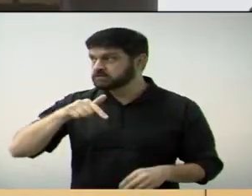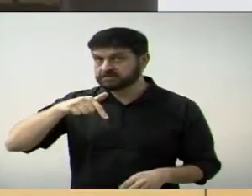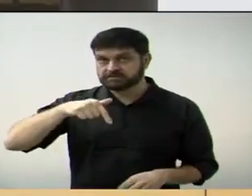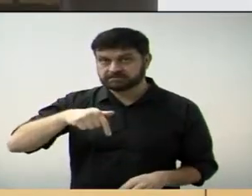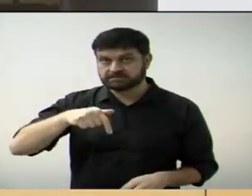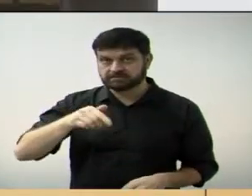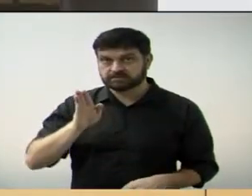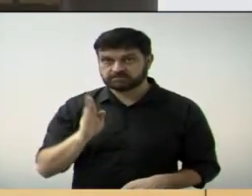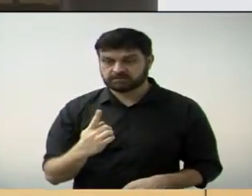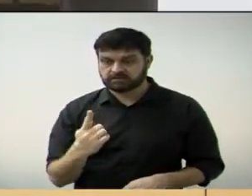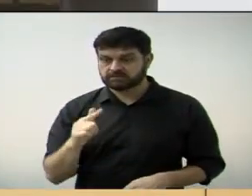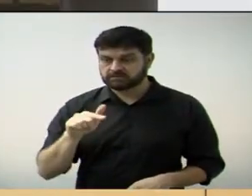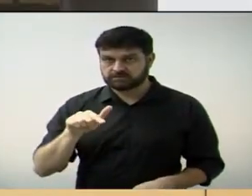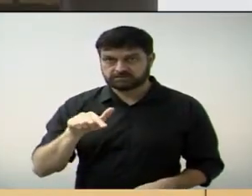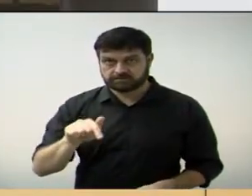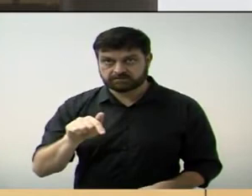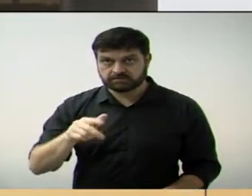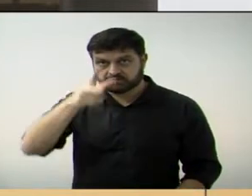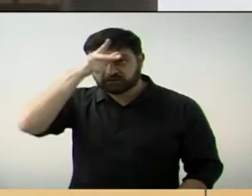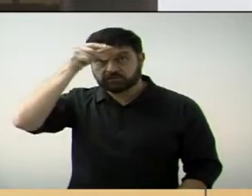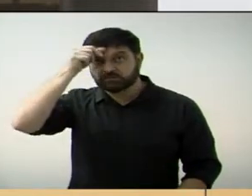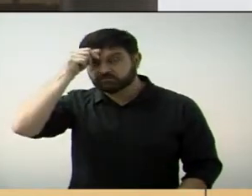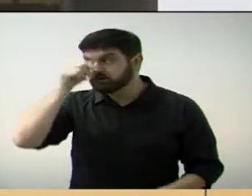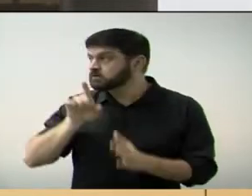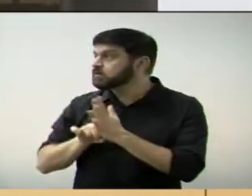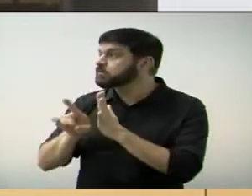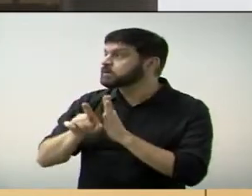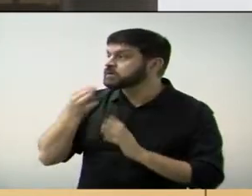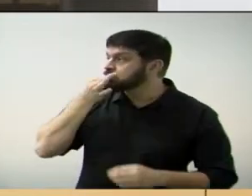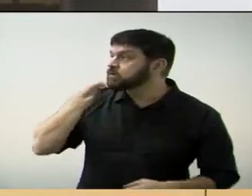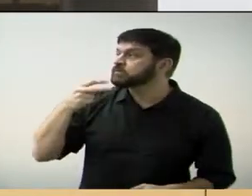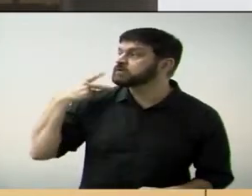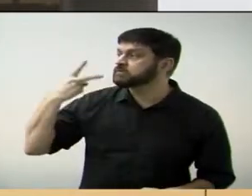-17 do Executivo está em votação.